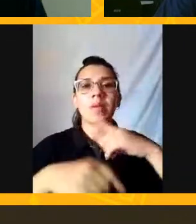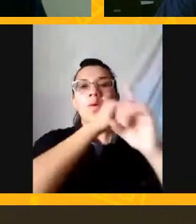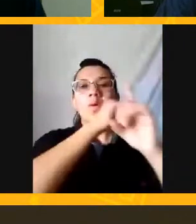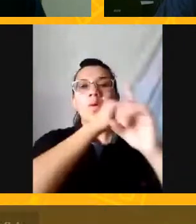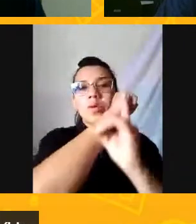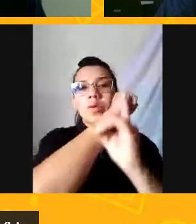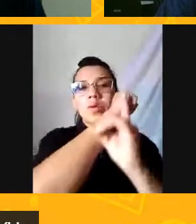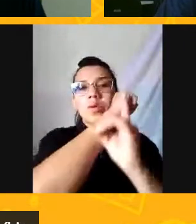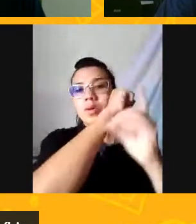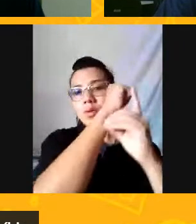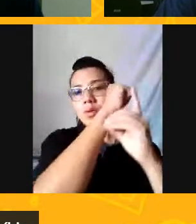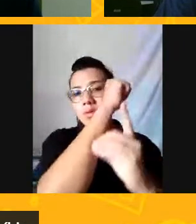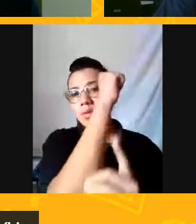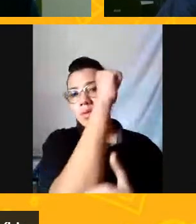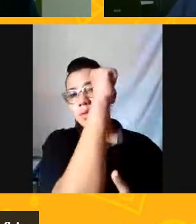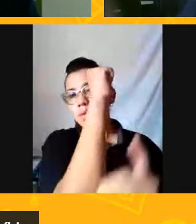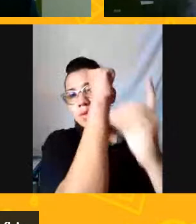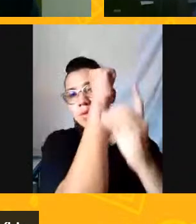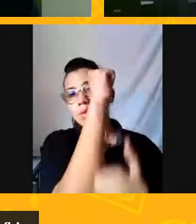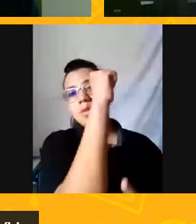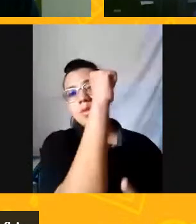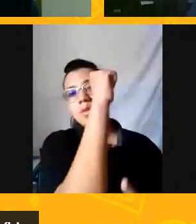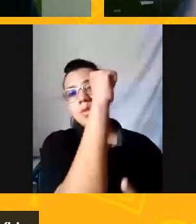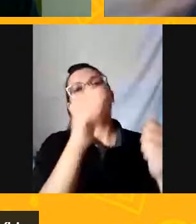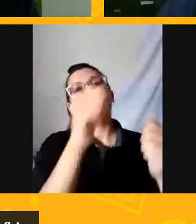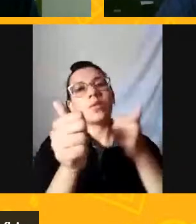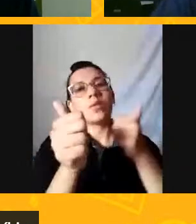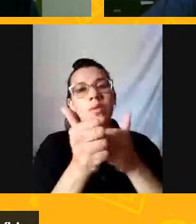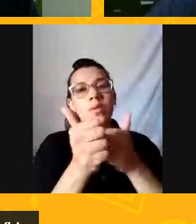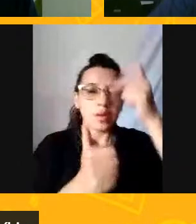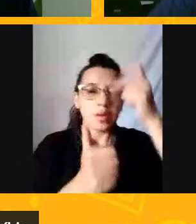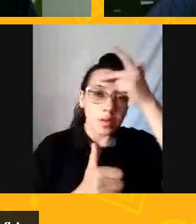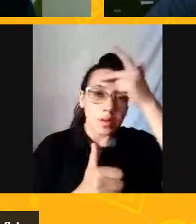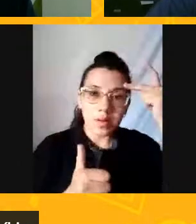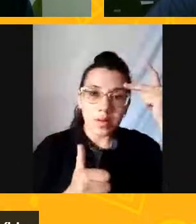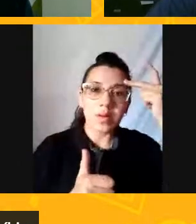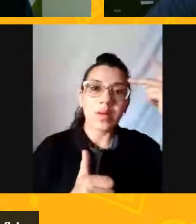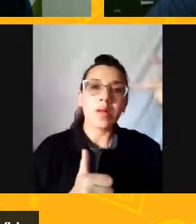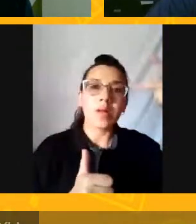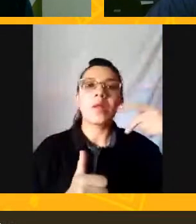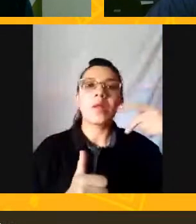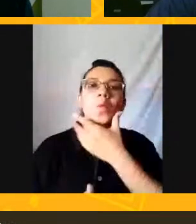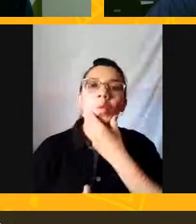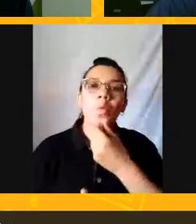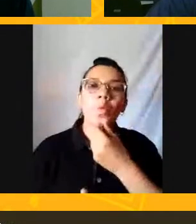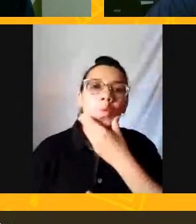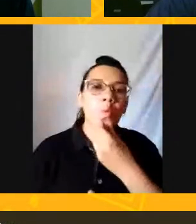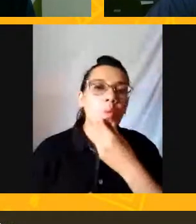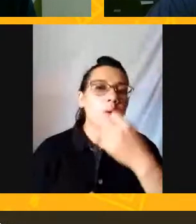aqui Com a gente Terra fria A gente tem aí O Pedro Henrique Bom dia Bom dia Pedro Henrique